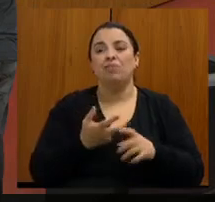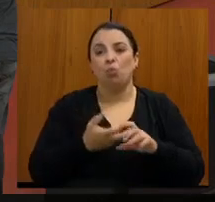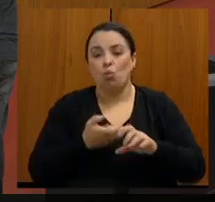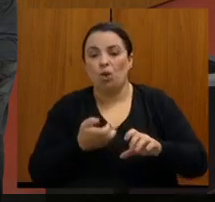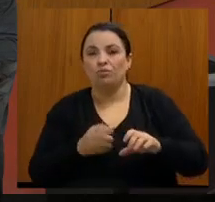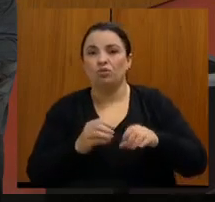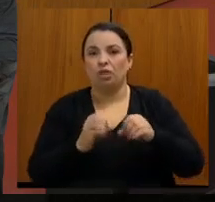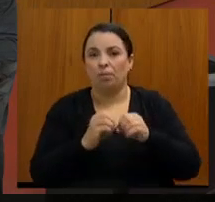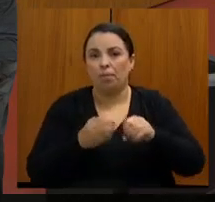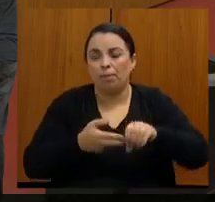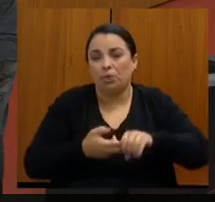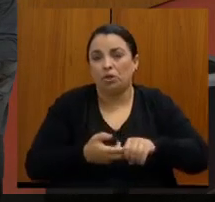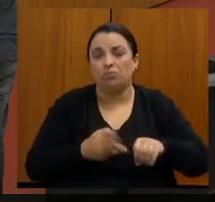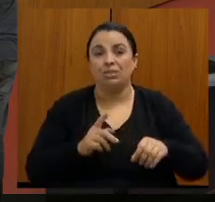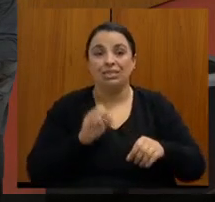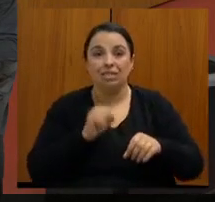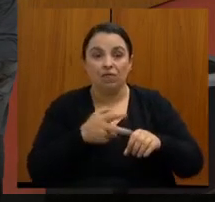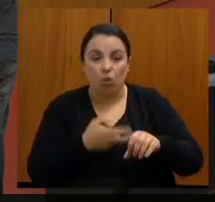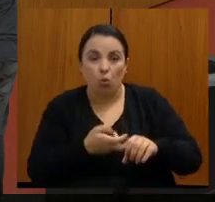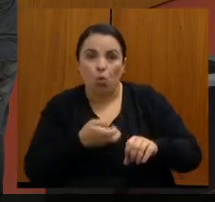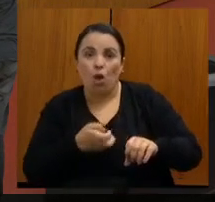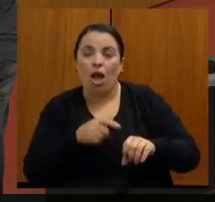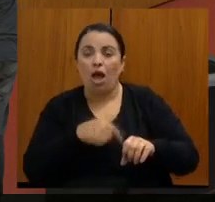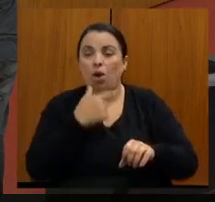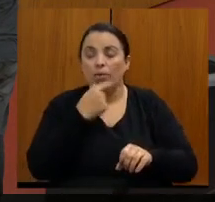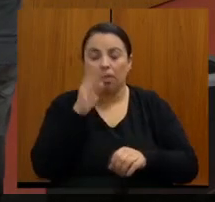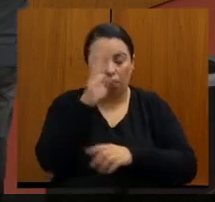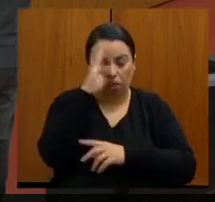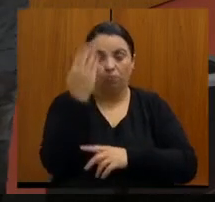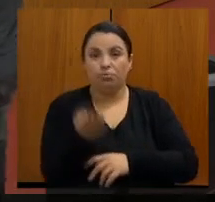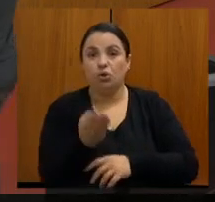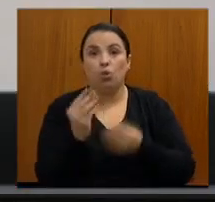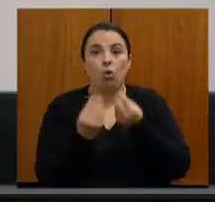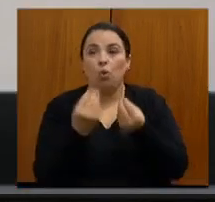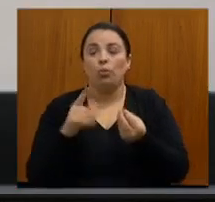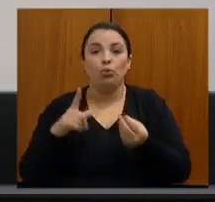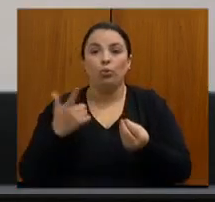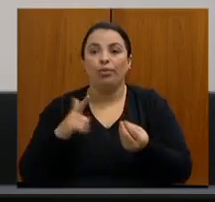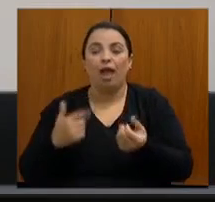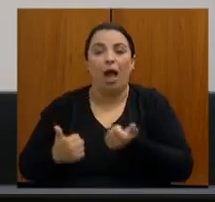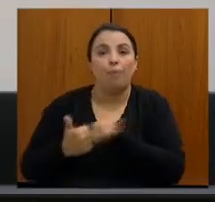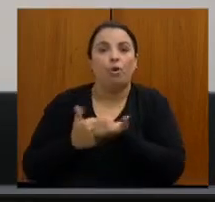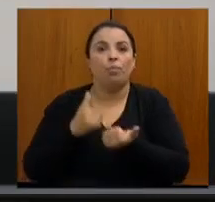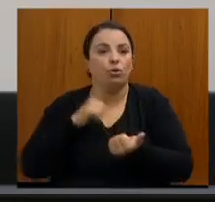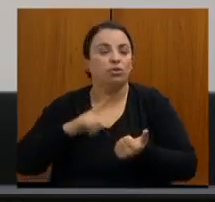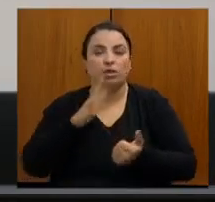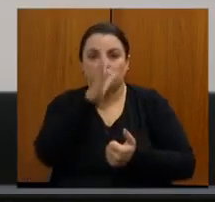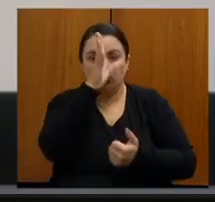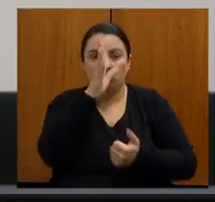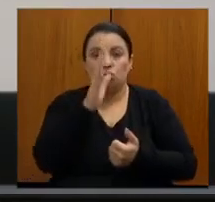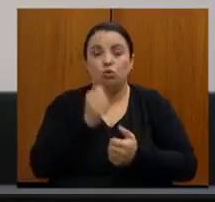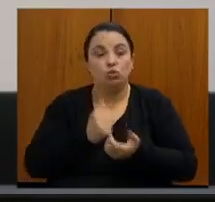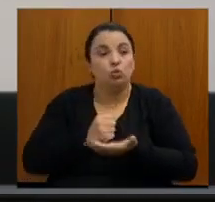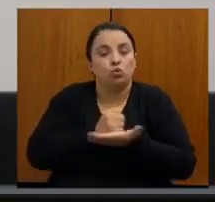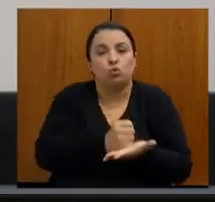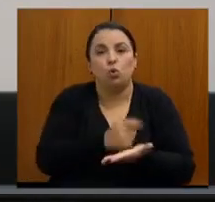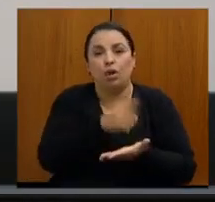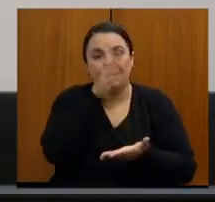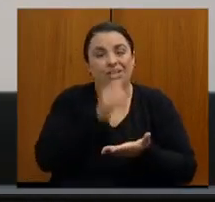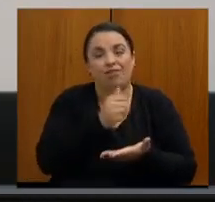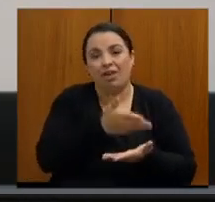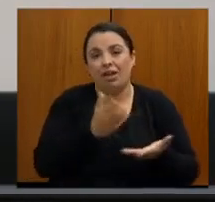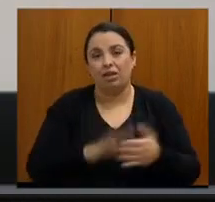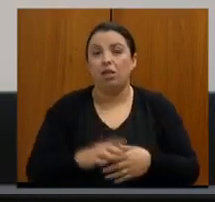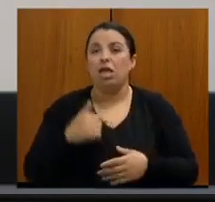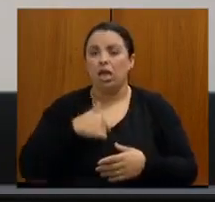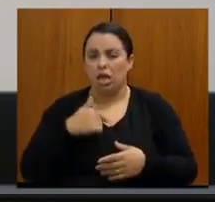síncope, um desmaio, ele não vai ter um suporte para socorrer esse paciente. Igual já aconteceu, eu faço muitas biópsias de mama, eu